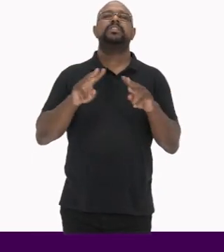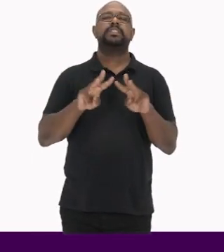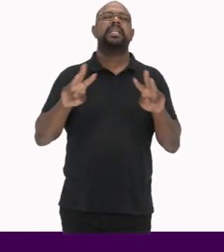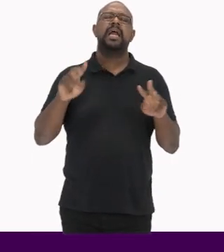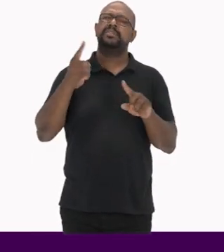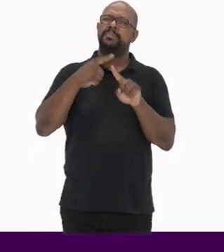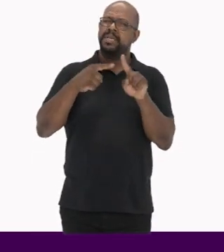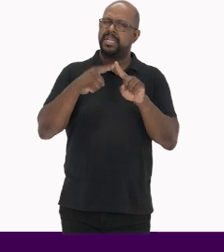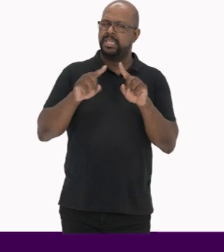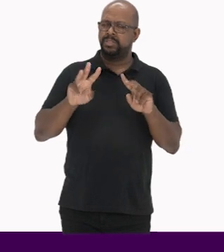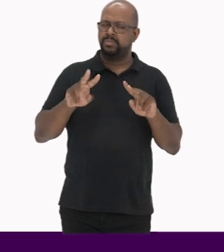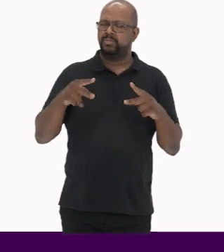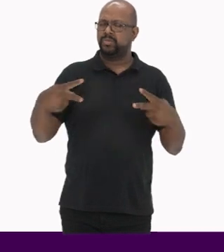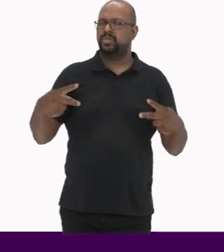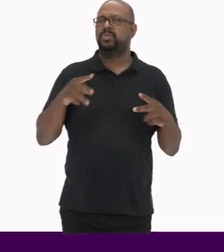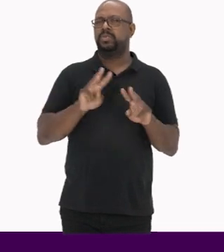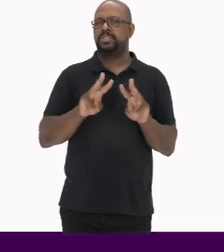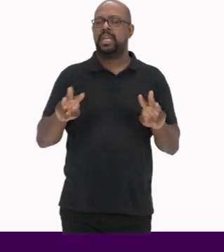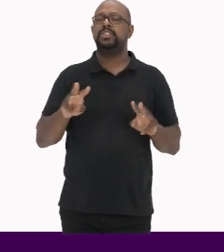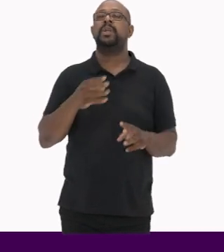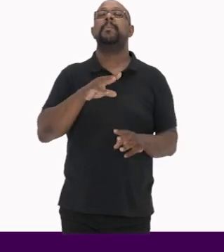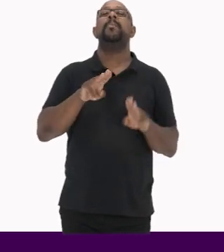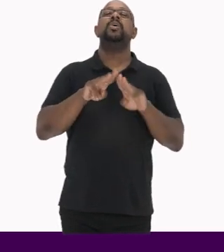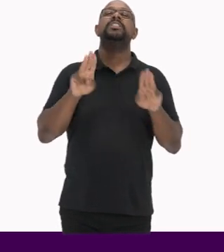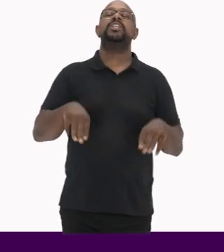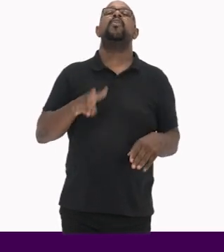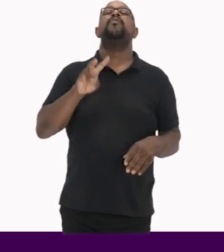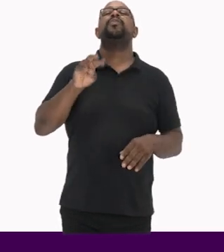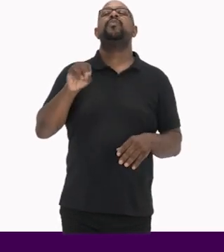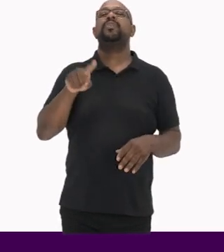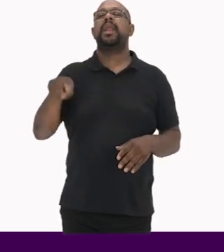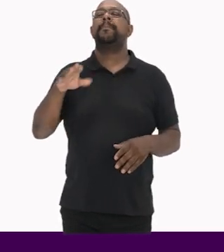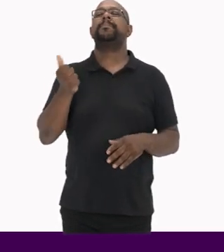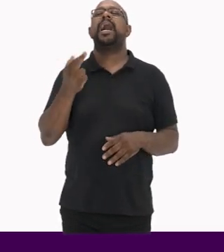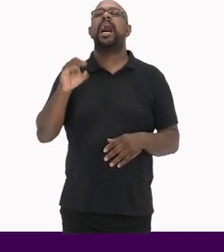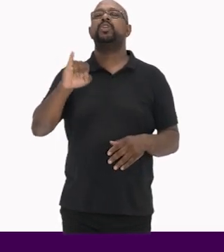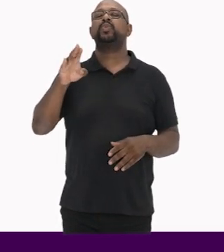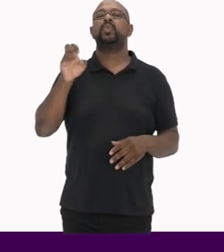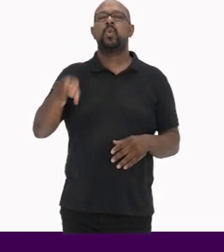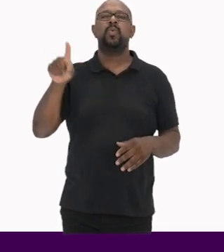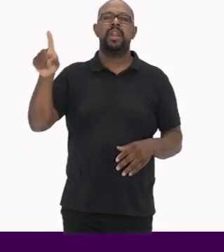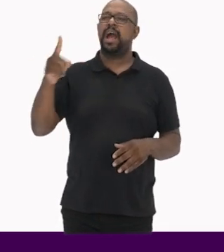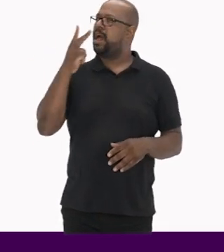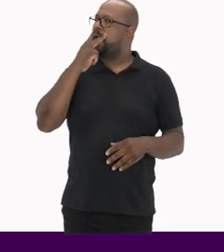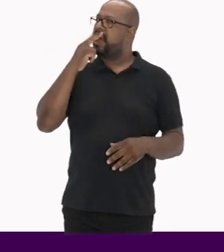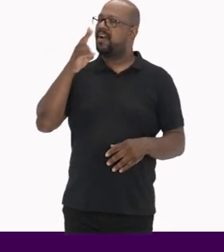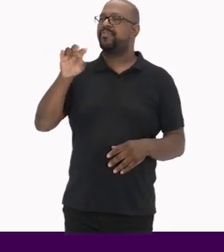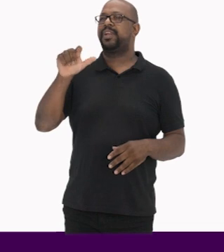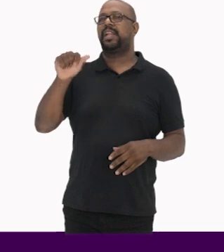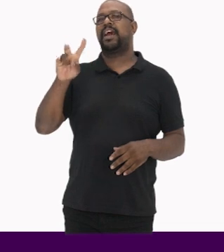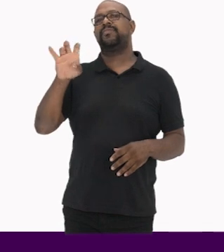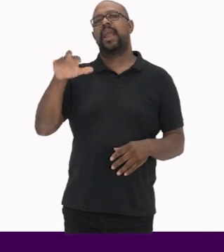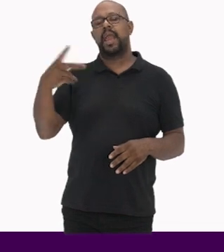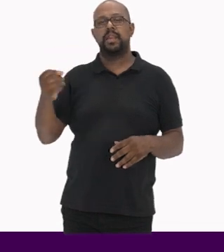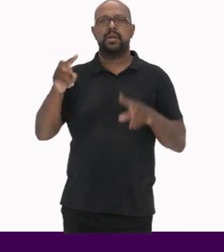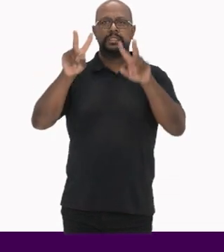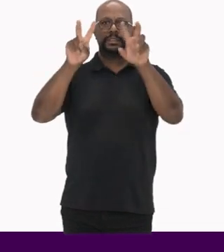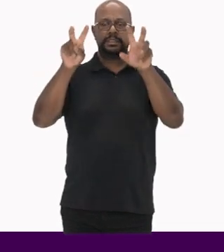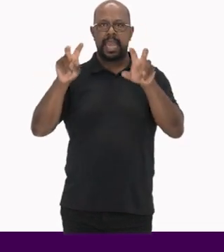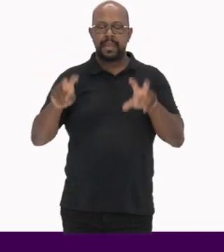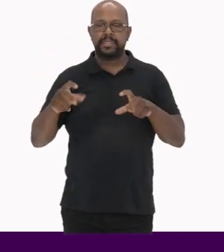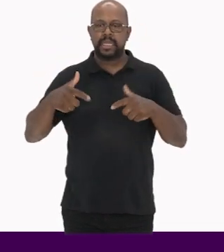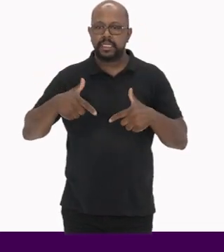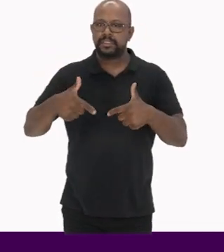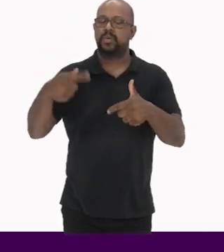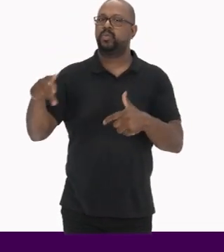é um recorte desse site do Museu Vivo da Barra do Jucu em Vila Velha Para a gente ver quais são os temas de ação